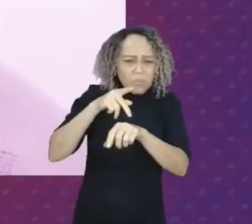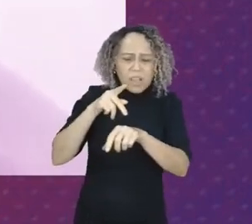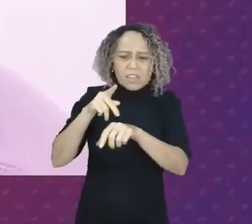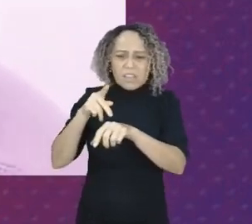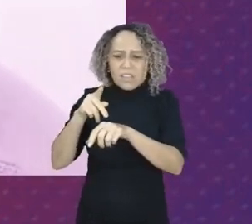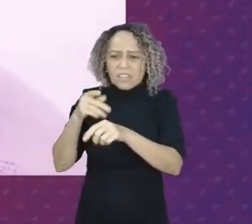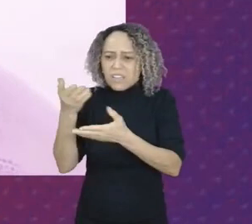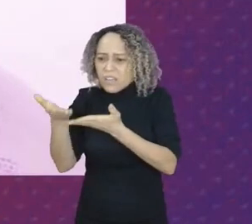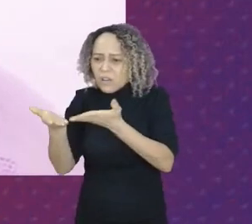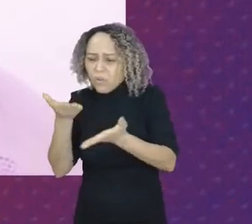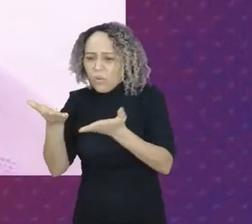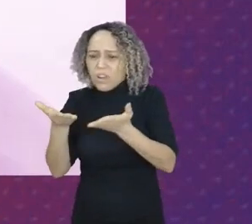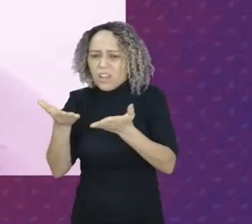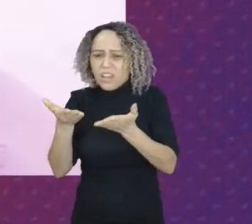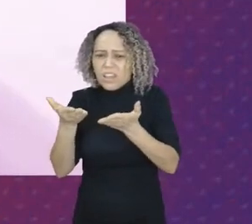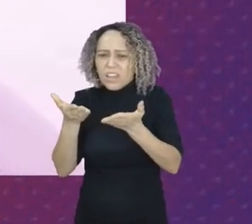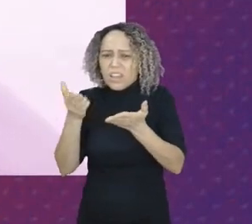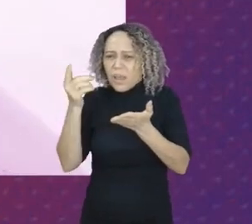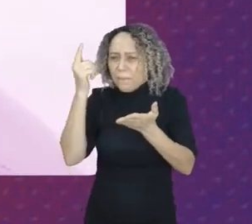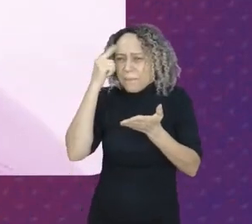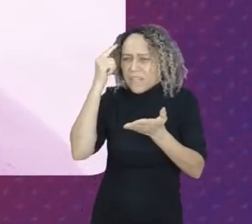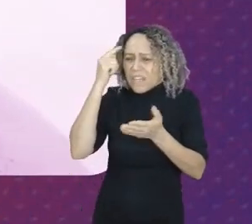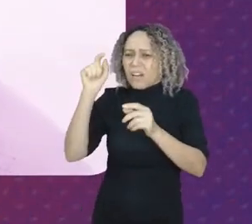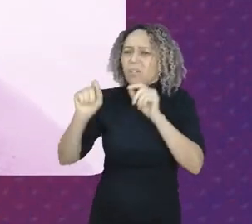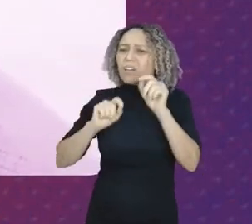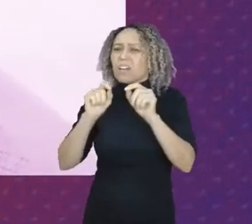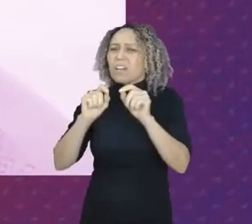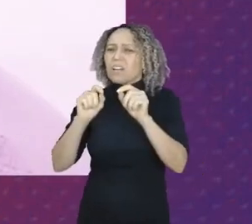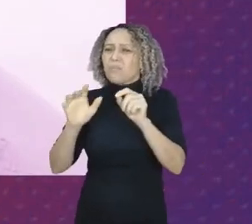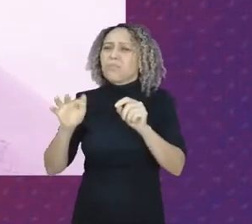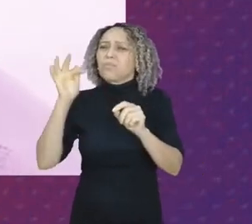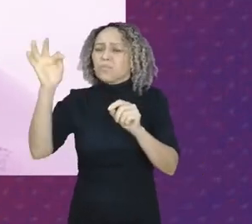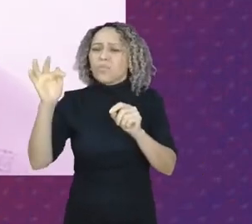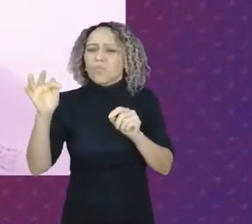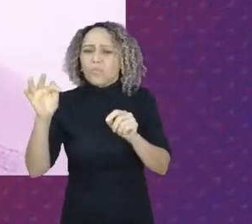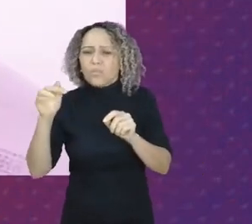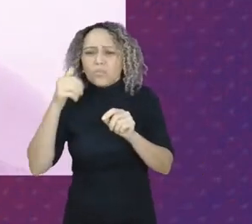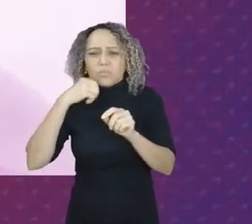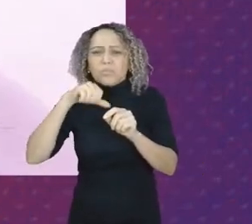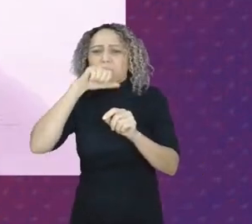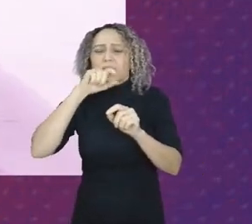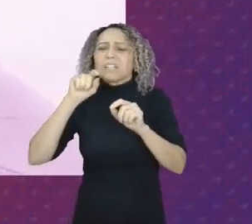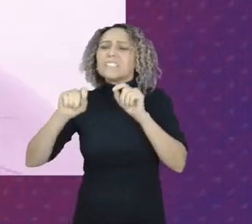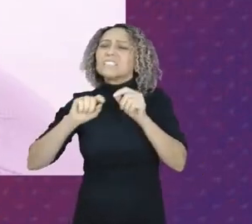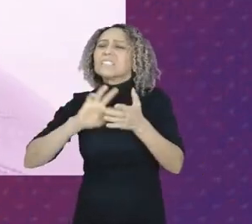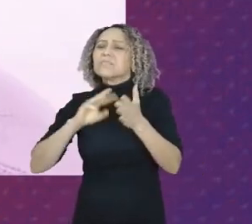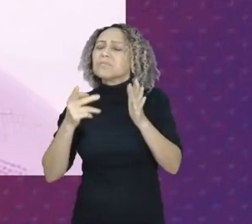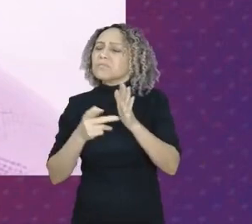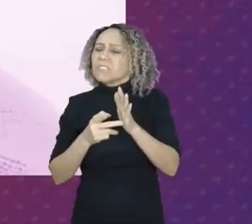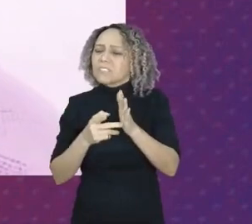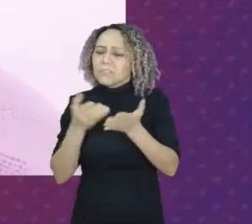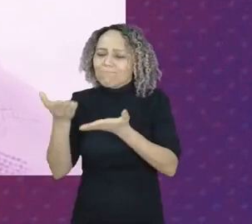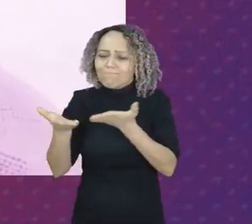pensar no dia da manhã, ser mãe é pensar na diversidade dos atendimentos.